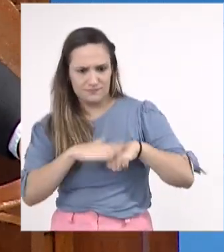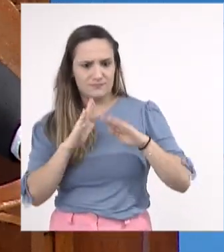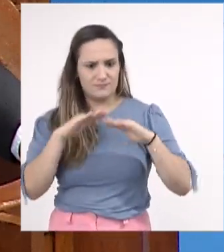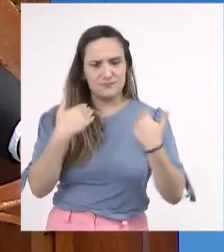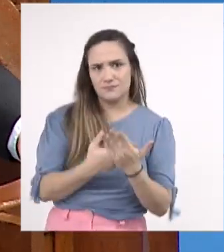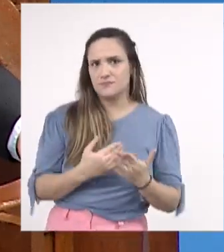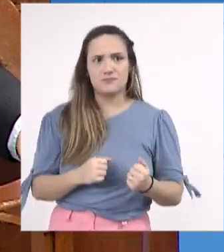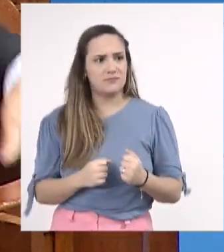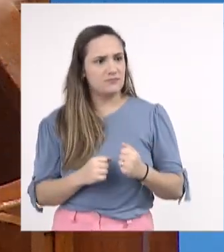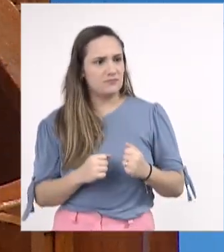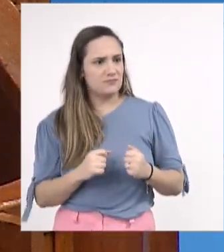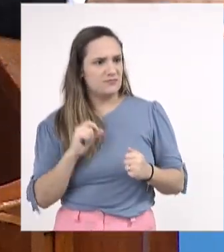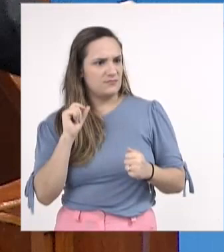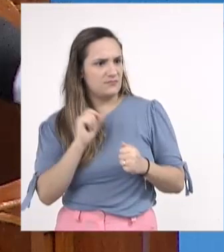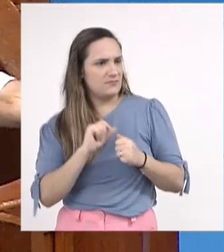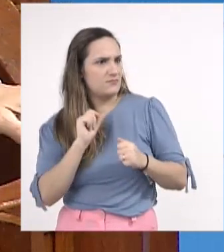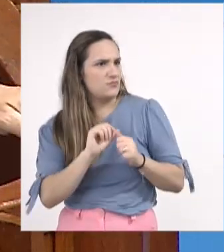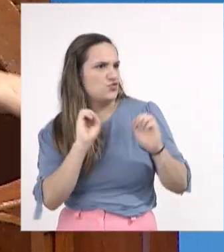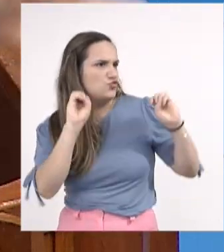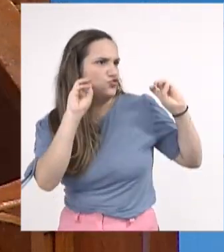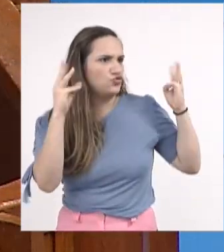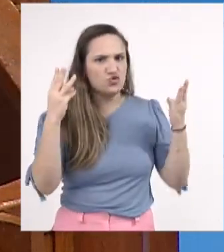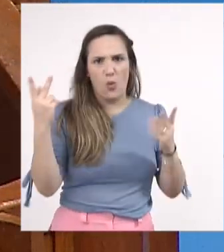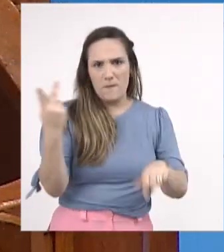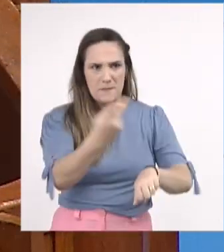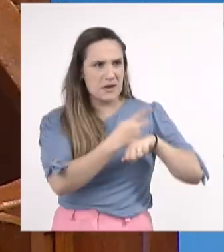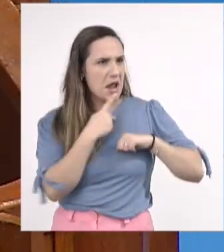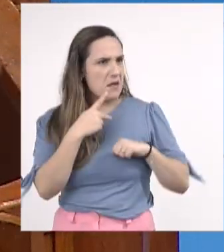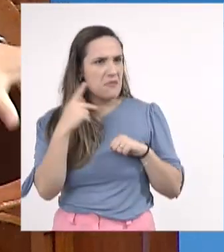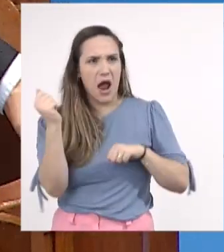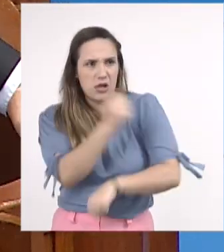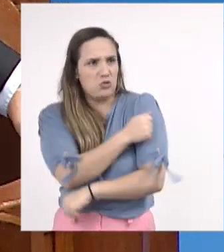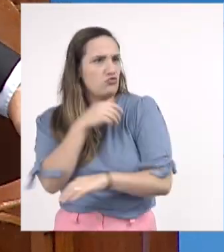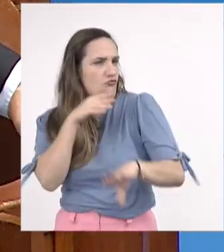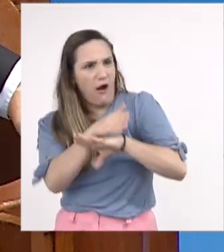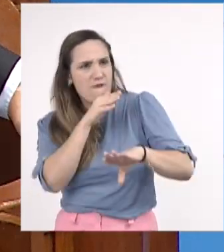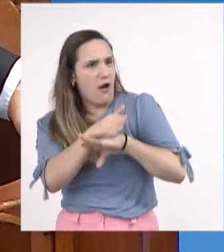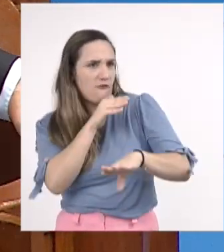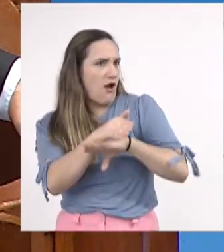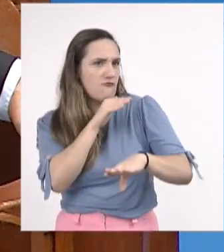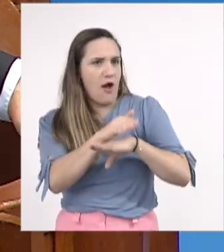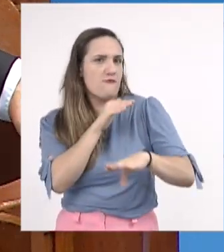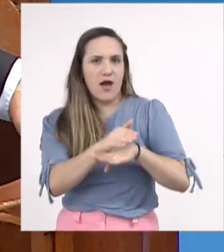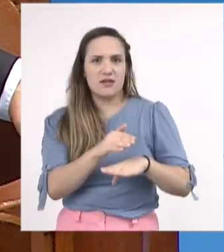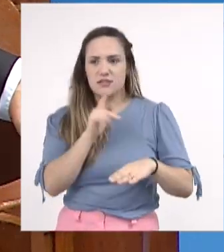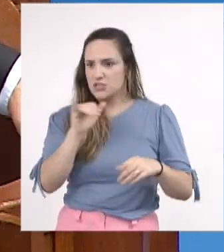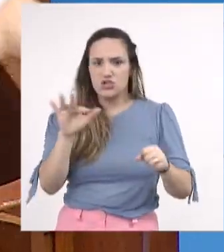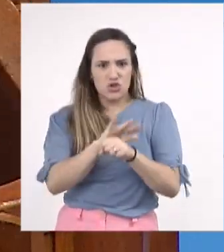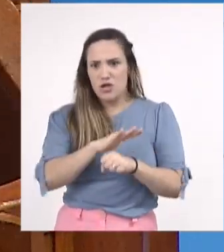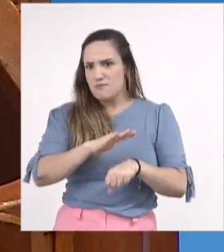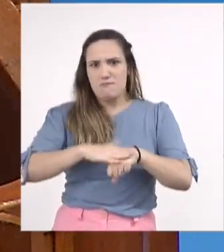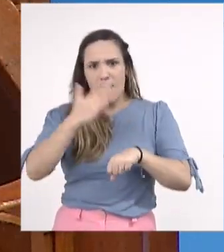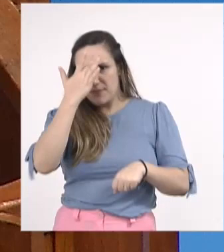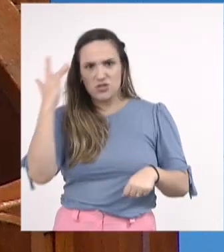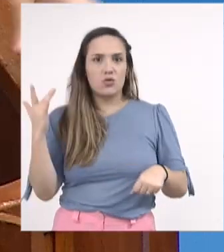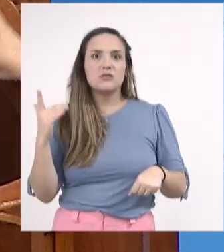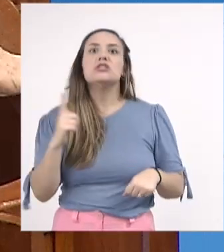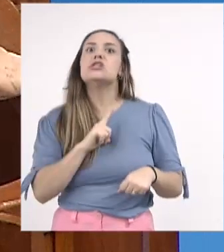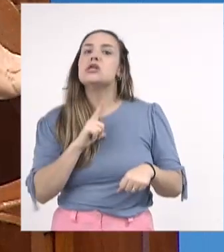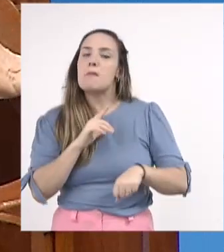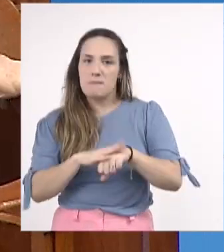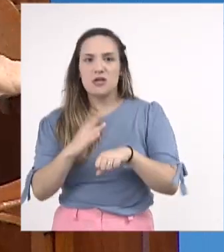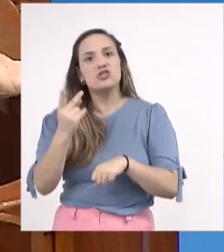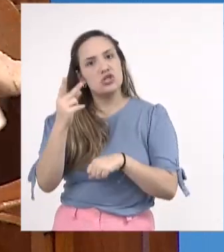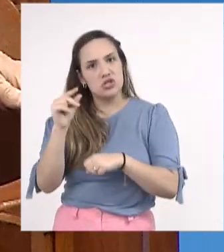fazia até show de prêmios para atrair alunos. Quanto mais alunos, mais recursos do